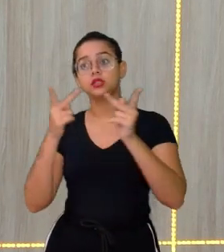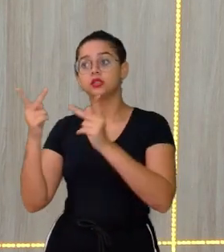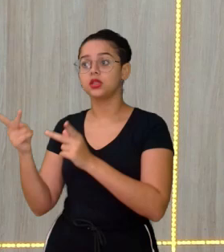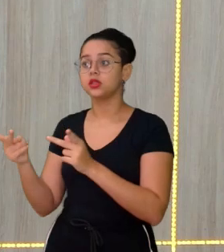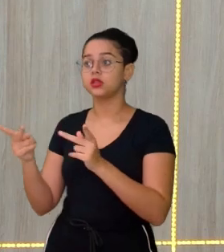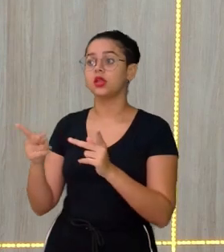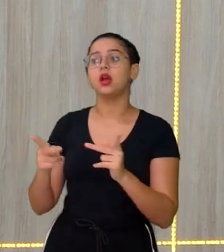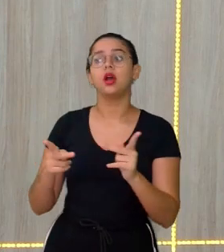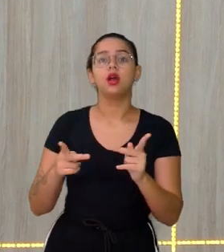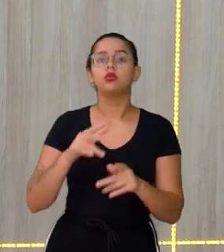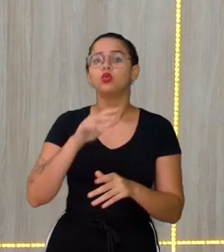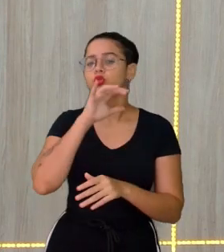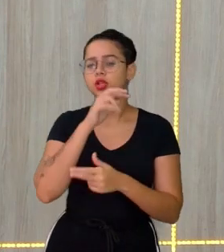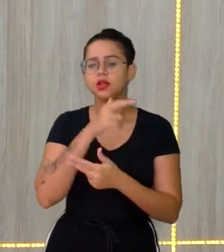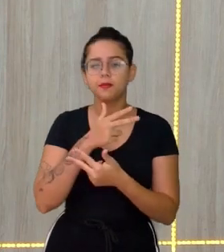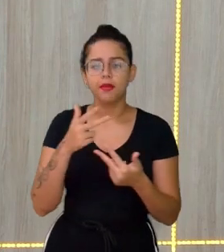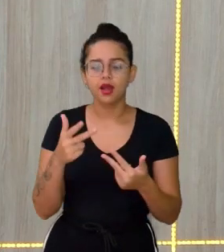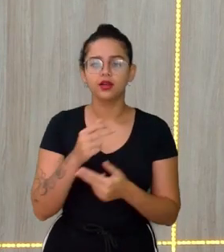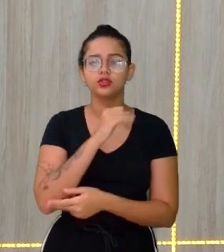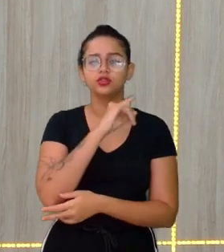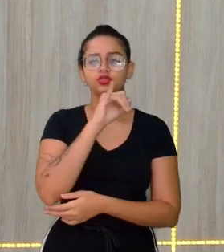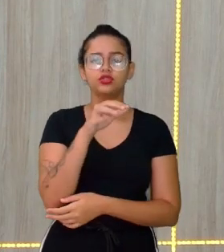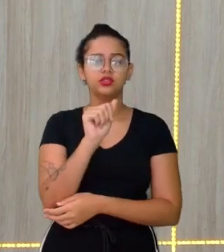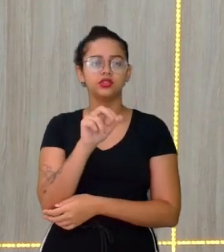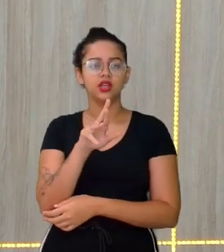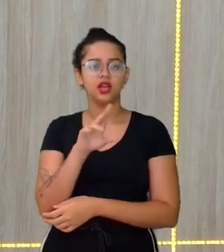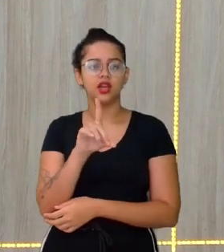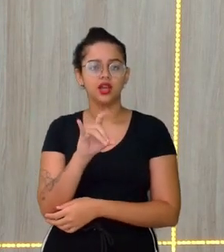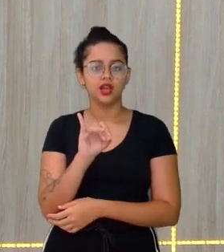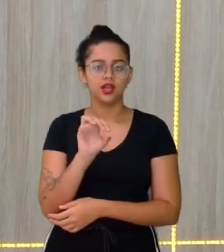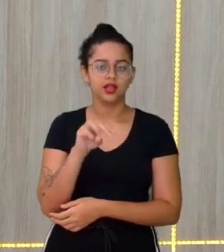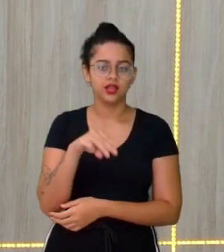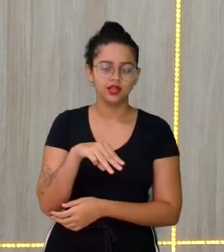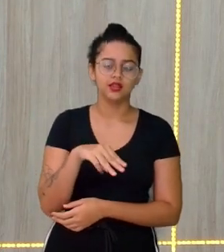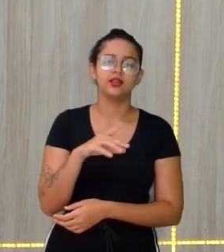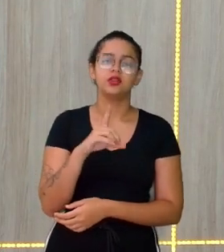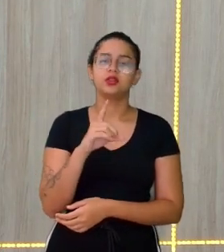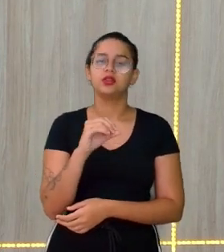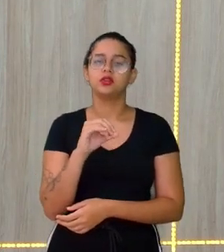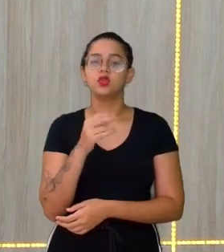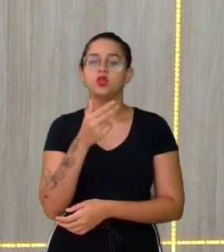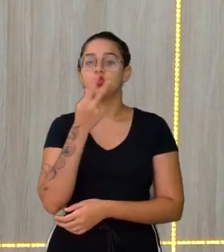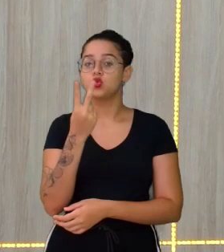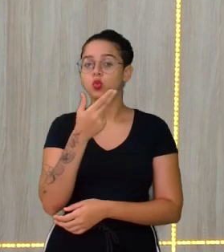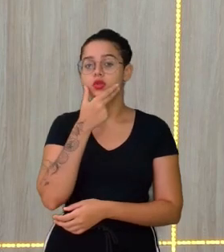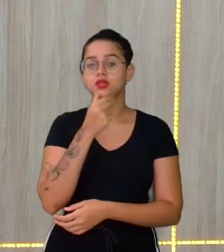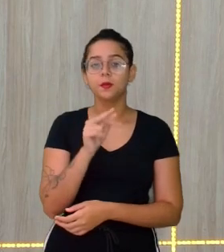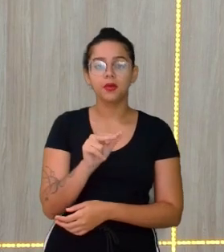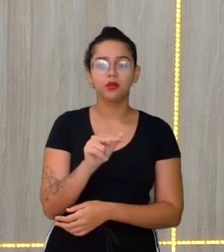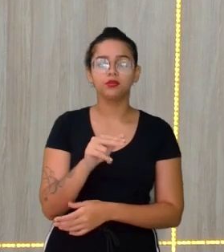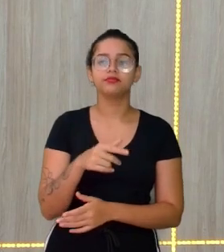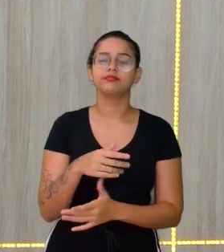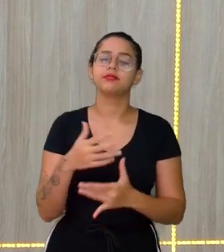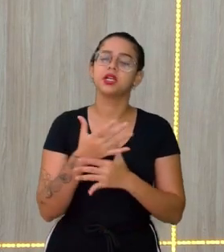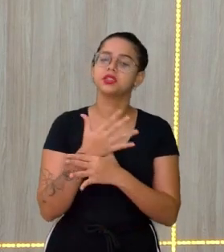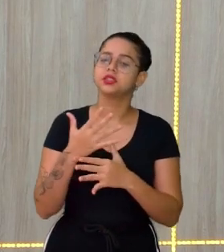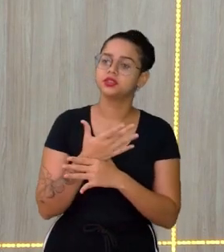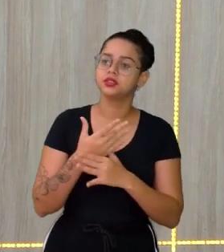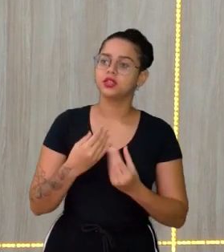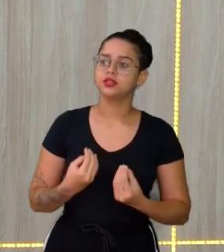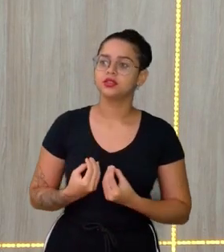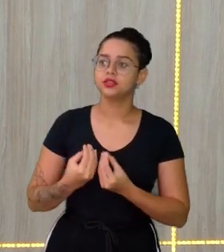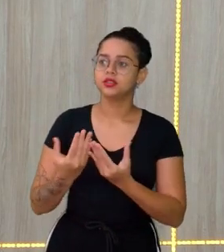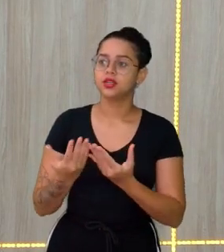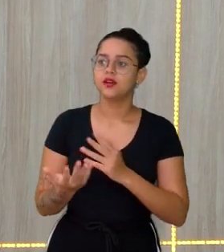zoológicos Então pode ir Um jardim botânico Pode ir Dois irmãos Enfim Nossa cidade Oferece